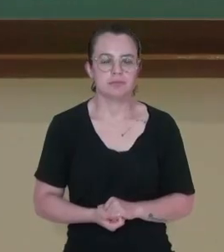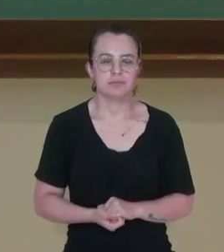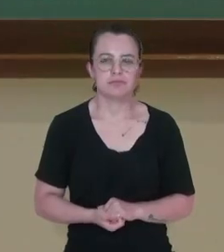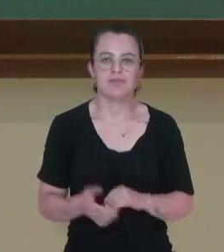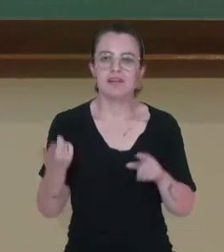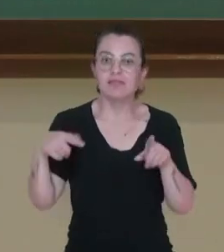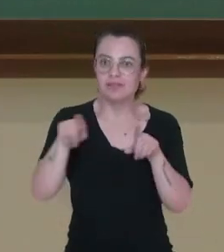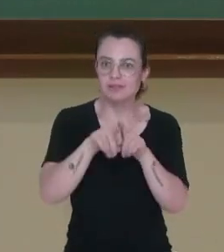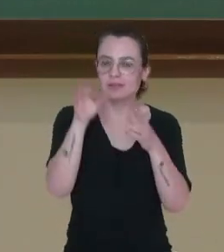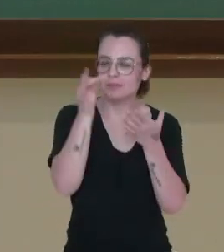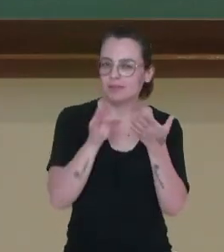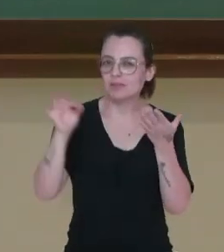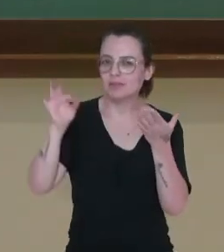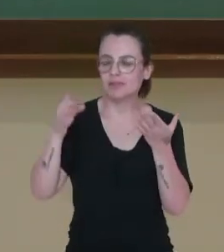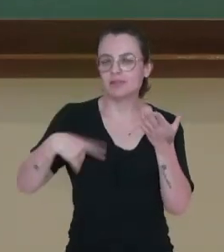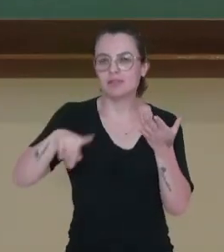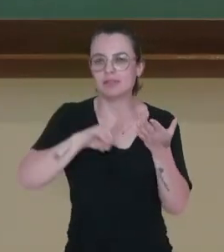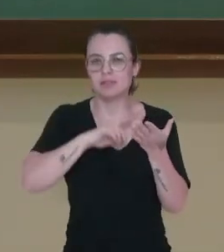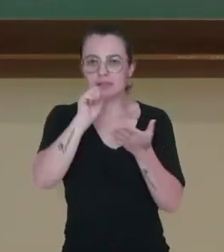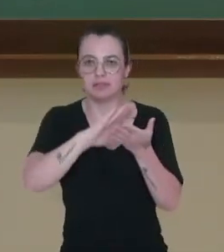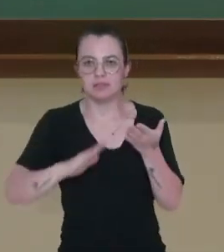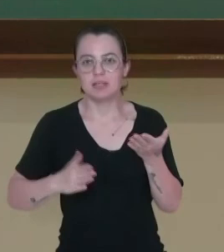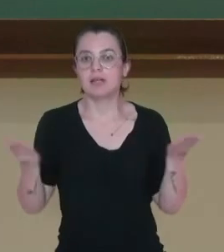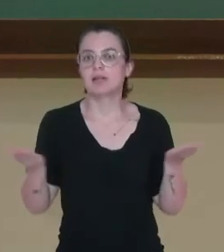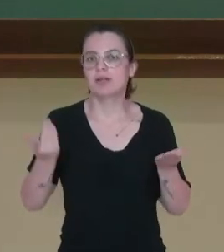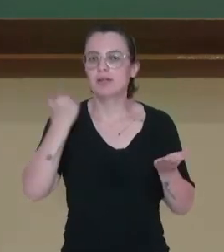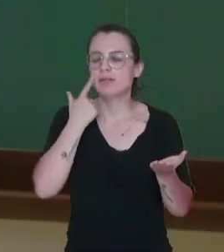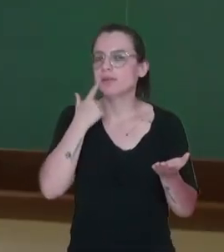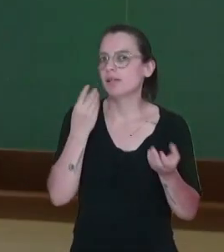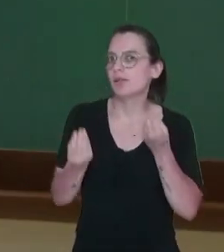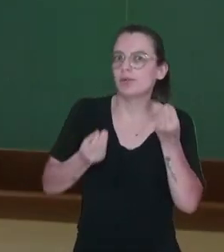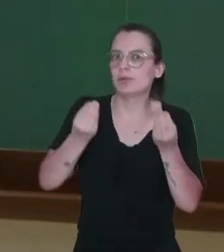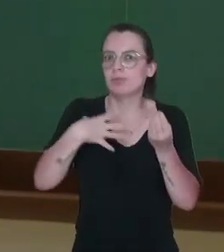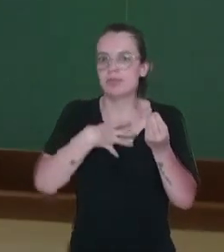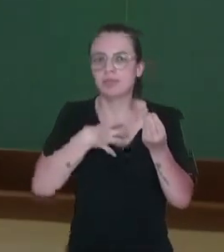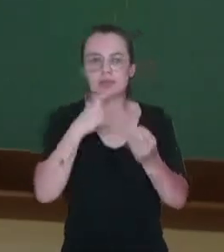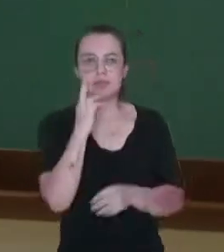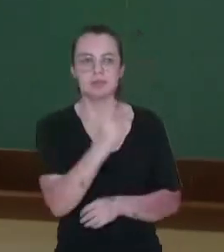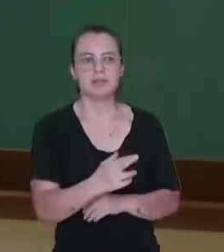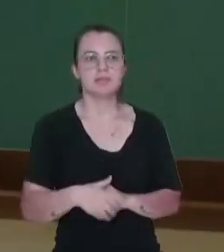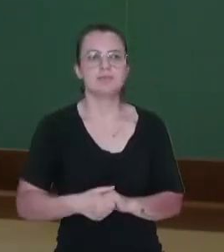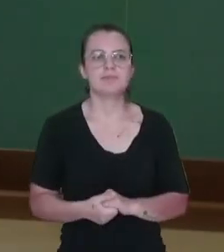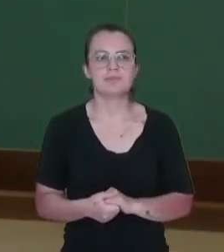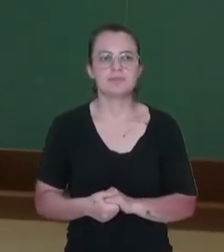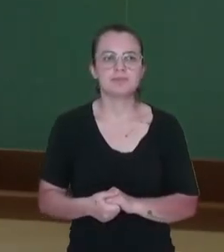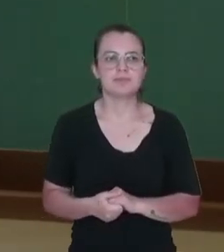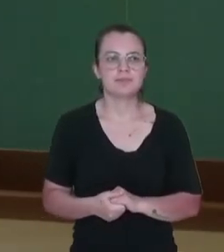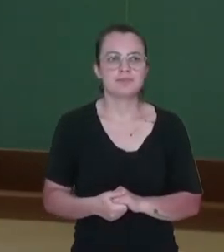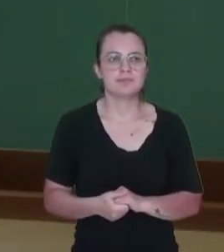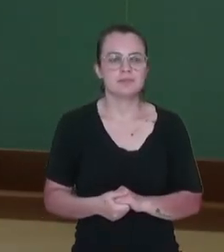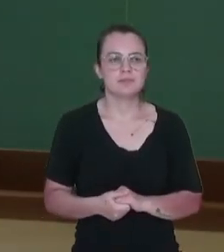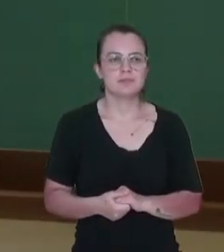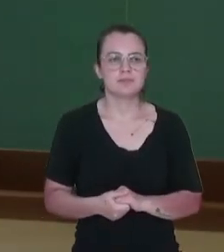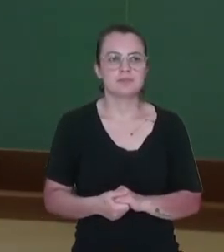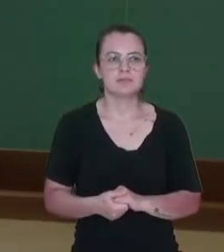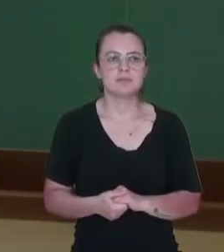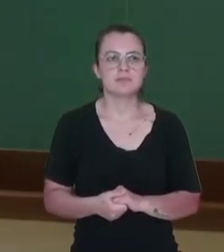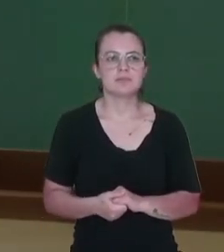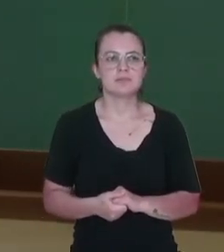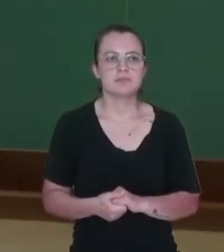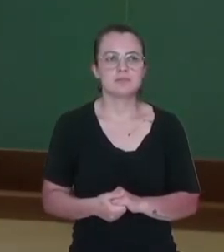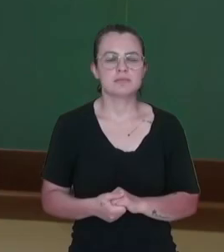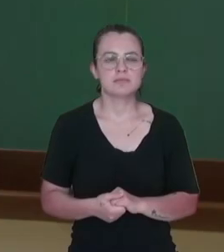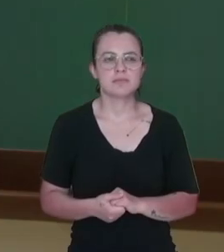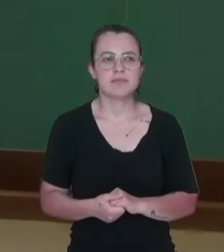voltamos para corrigir a nossa atividade. ver como é que ficou a resposta ali. Da primeira questão, as cinco